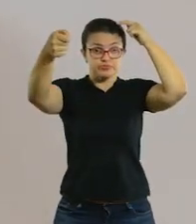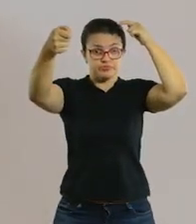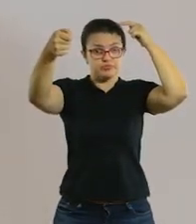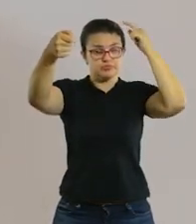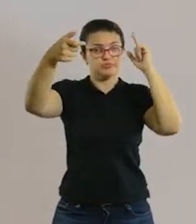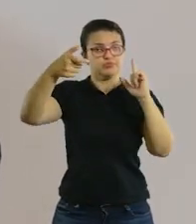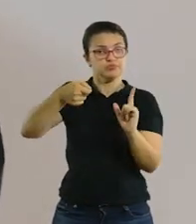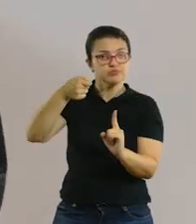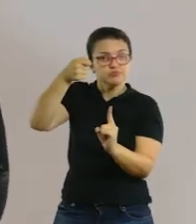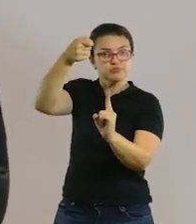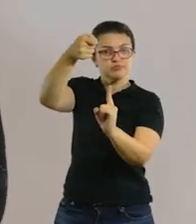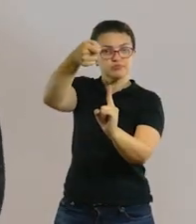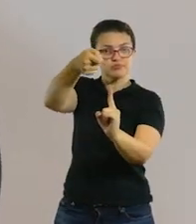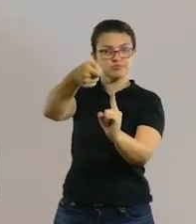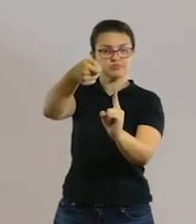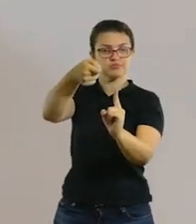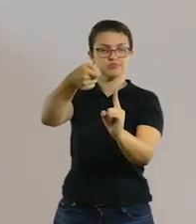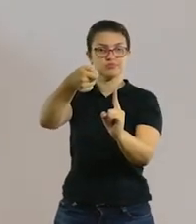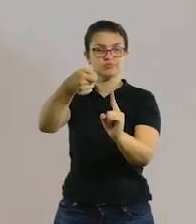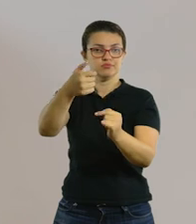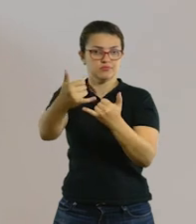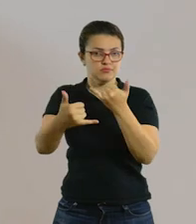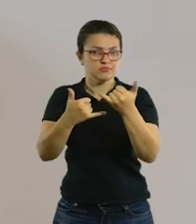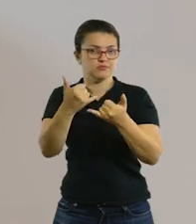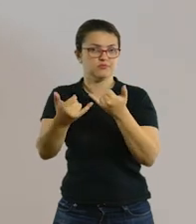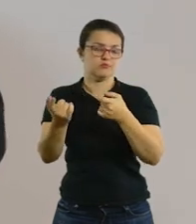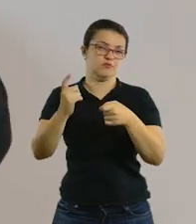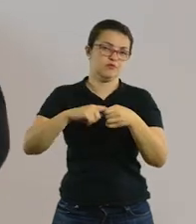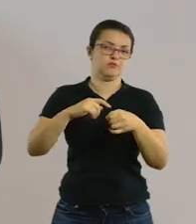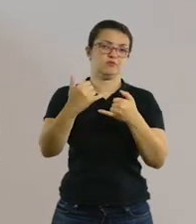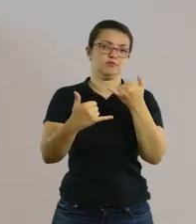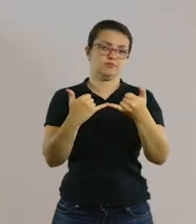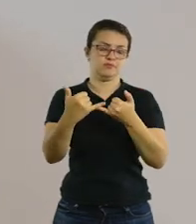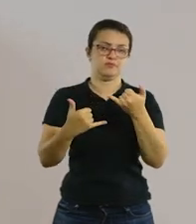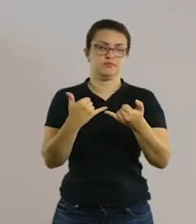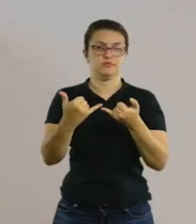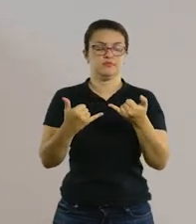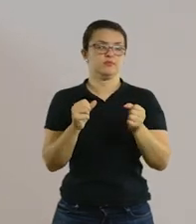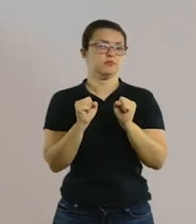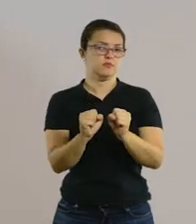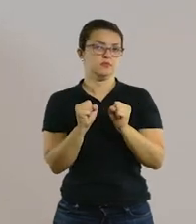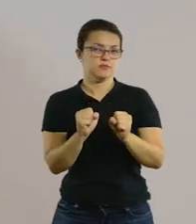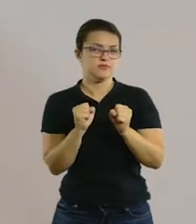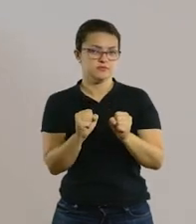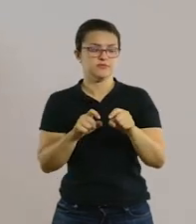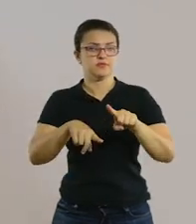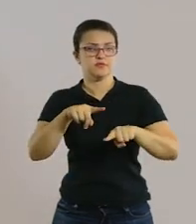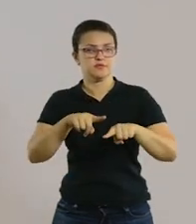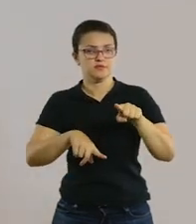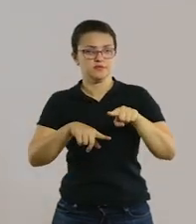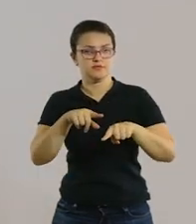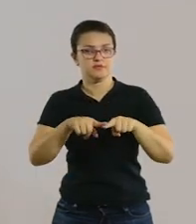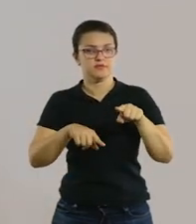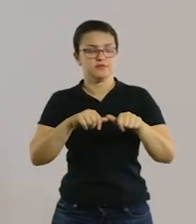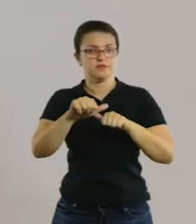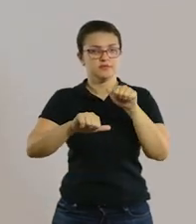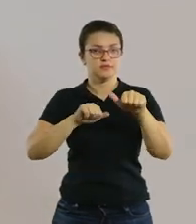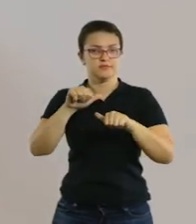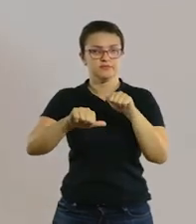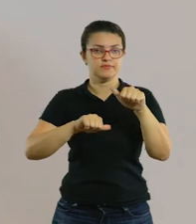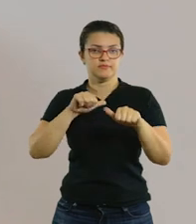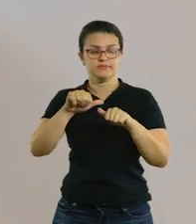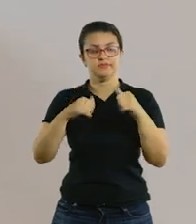pegar o pratinho do colega no chão e devolver para o colega para ele voltar a brincadeira, tá bom? Você pode também mudar os materiais,